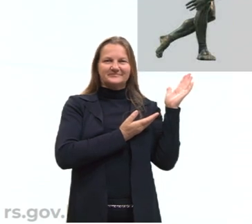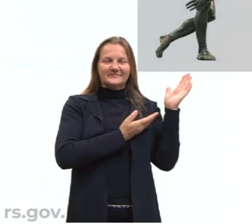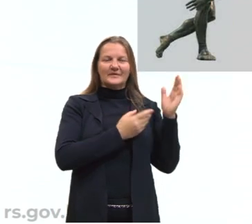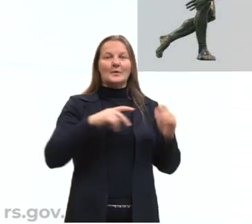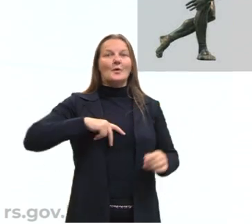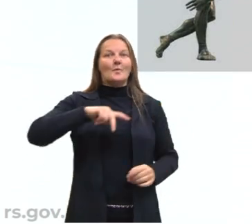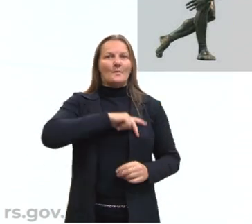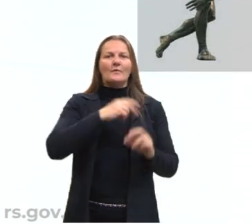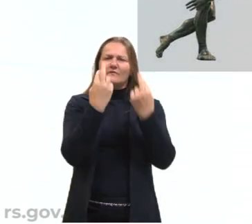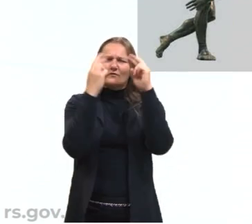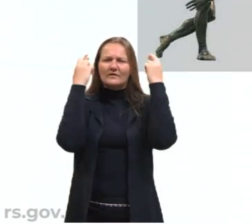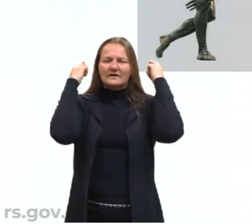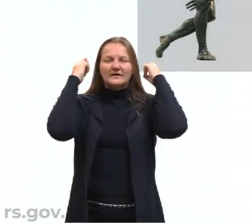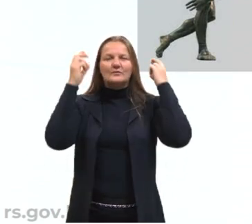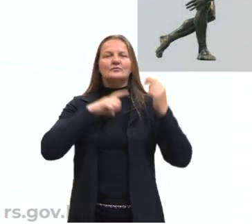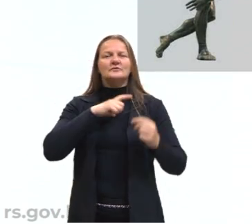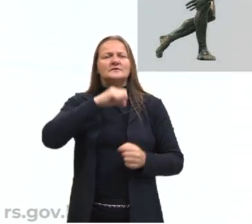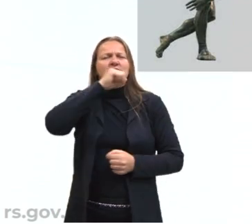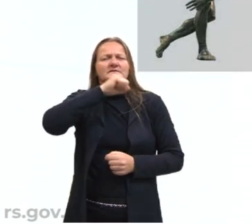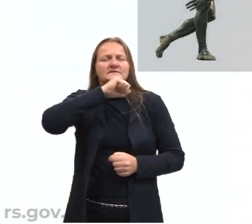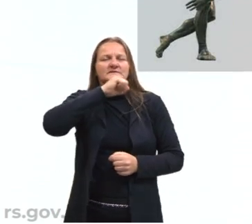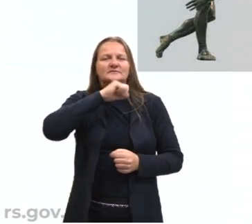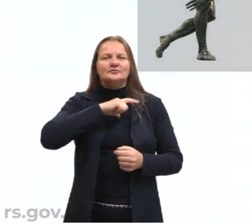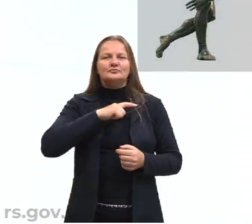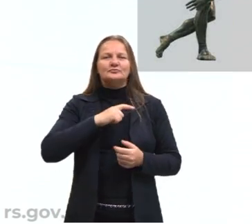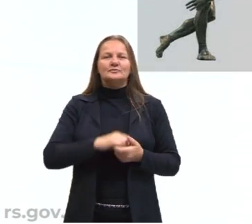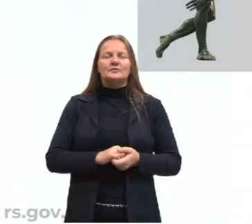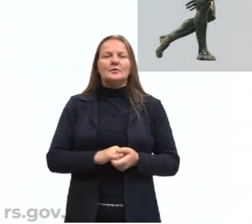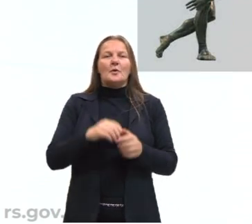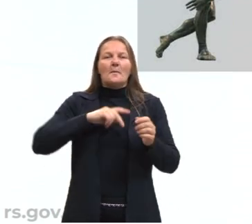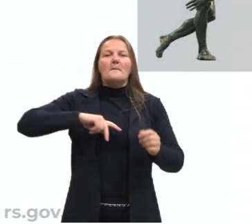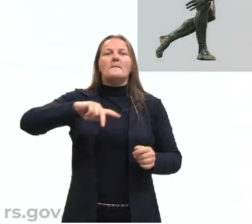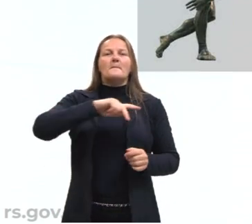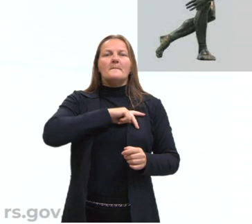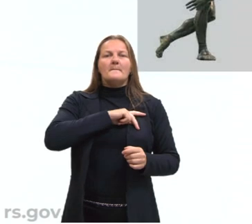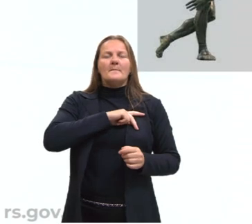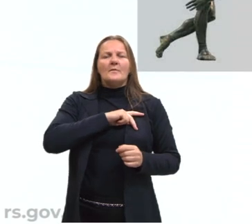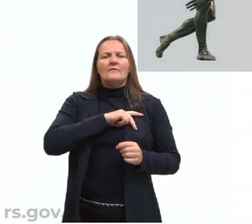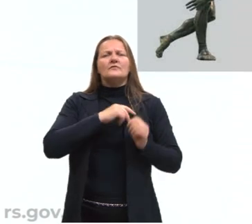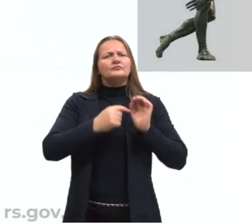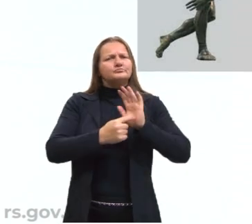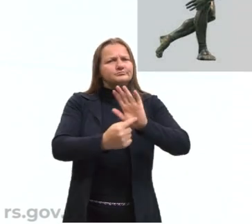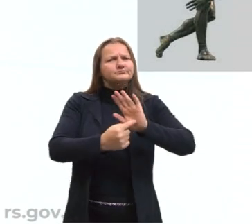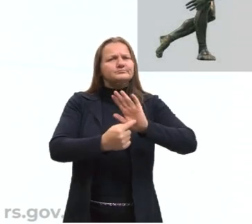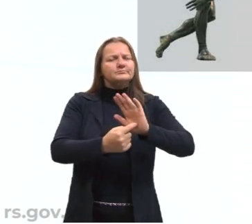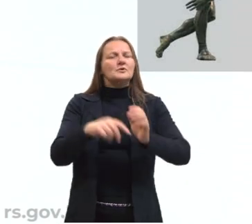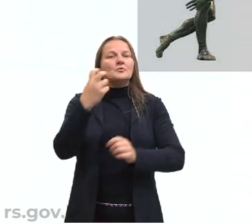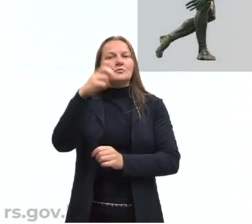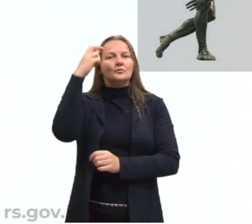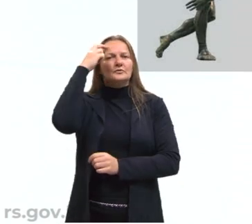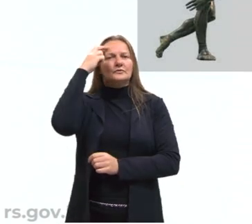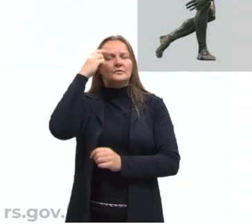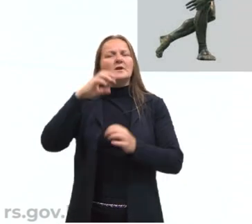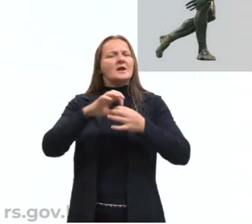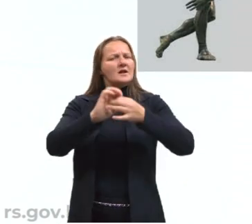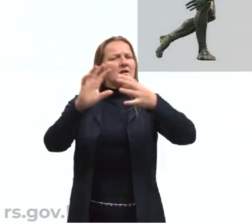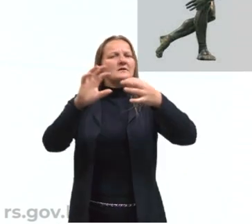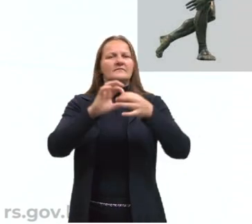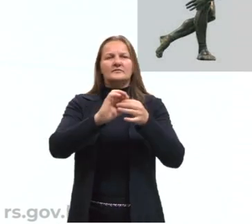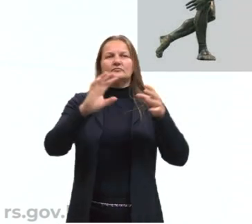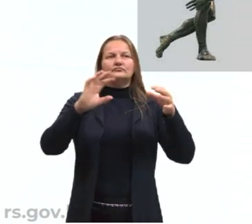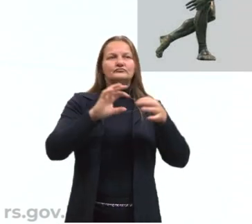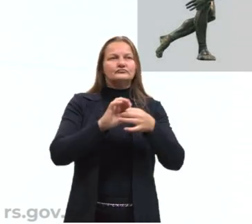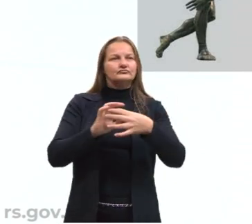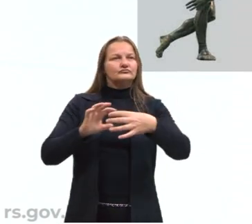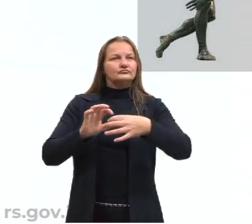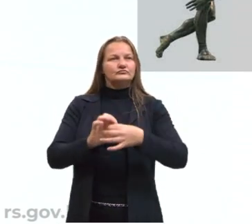povo grego, ele foi na antiguidade um dos povos que exibiam manifestações culturais mais livre, porque eles